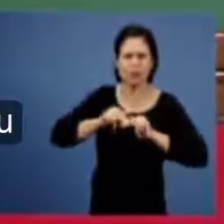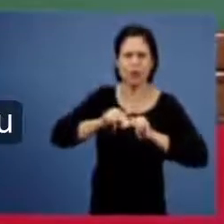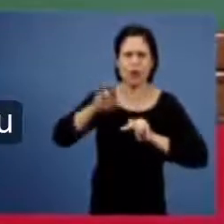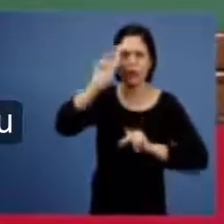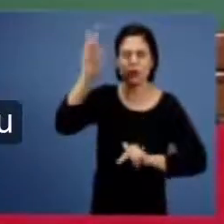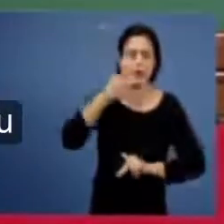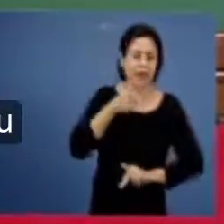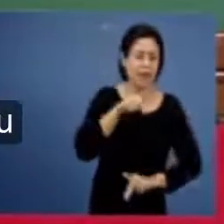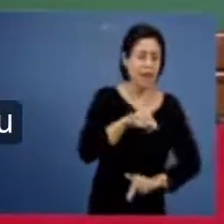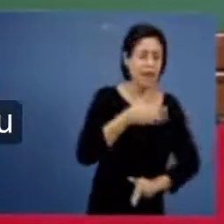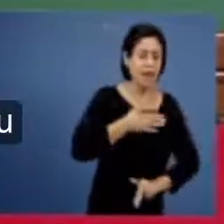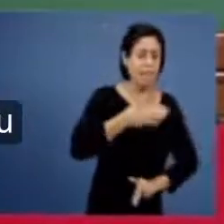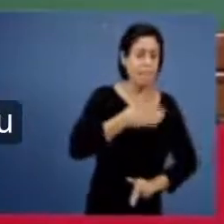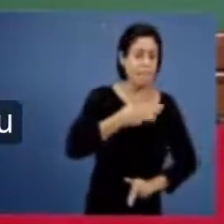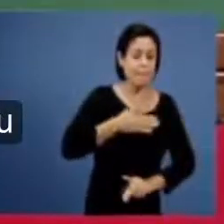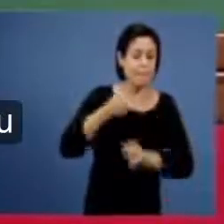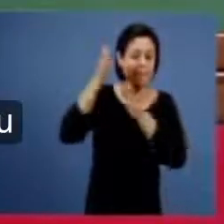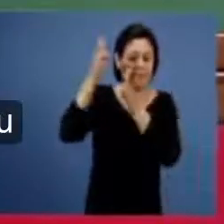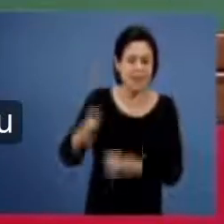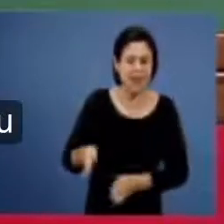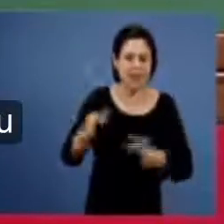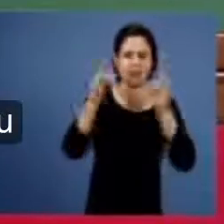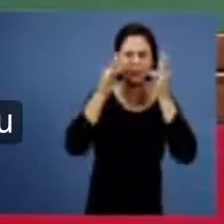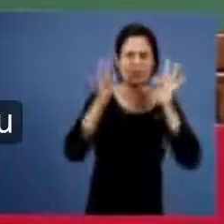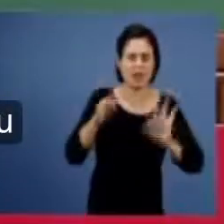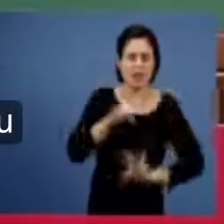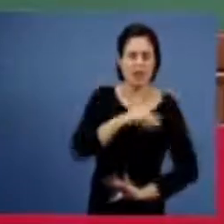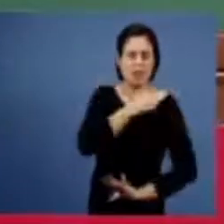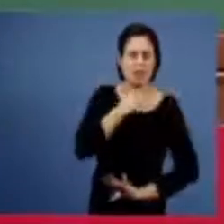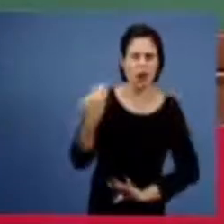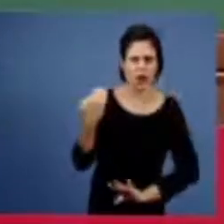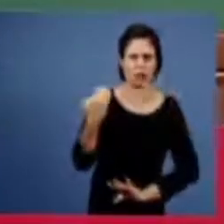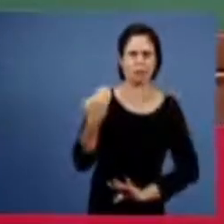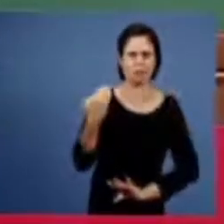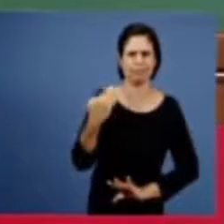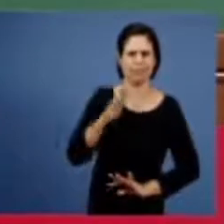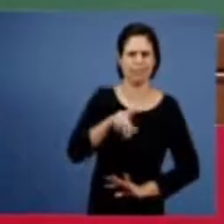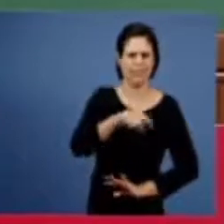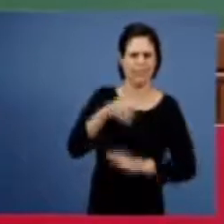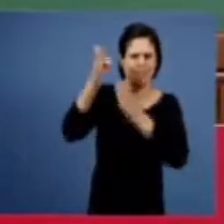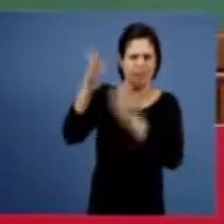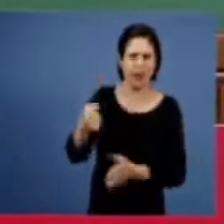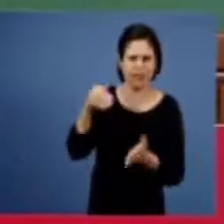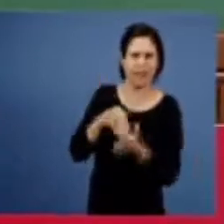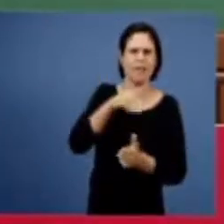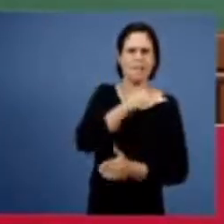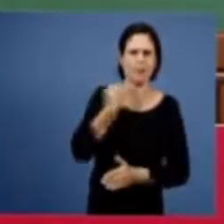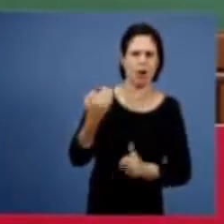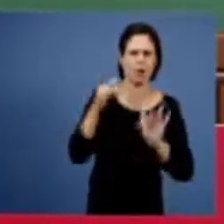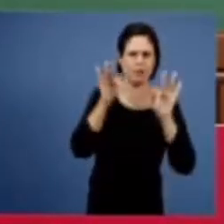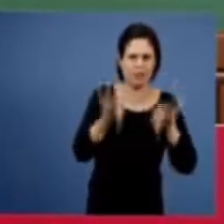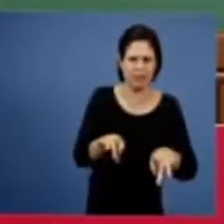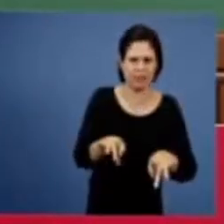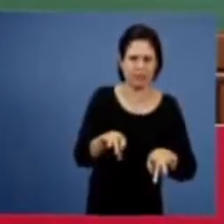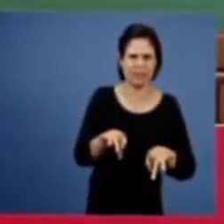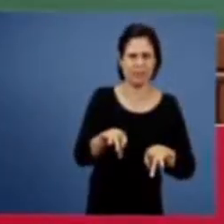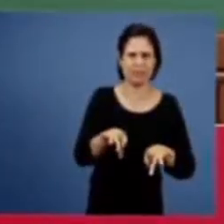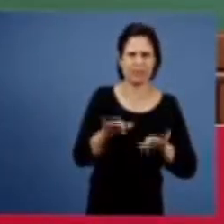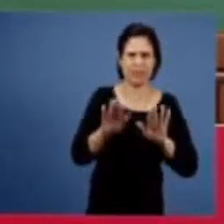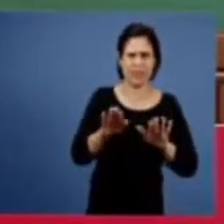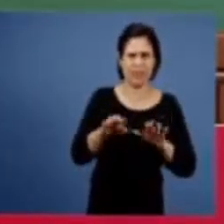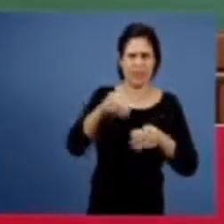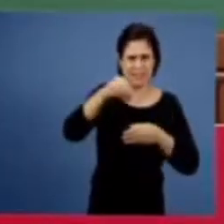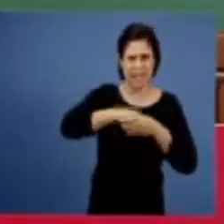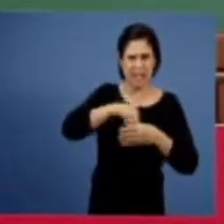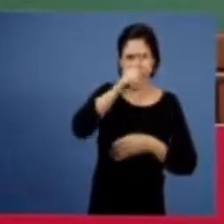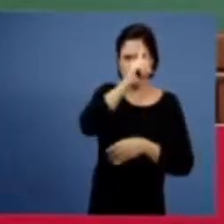fiel testemunha o qual foi morto entre vós os que estavam aqui do lado em Milão outros